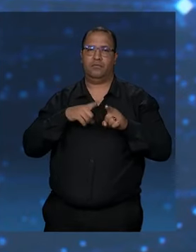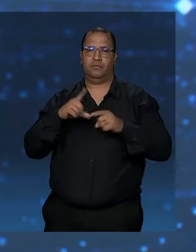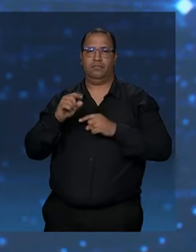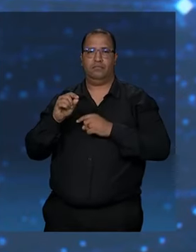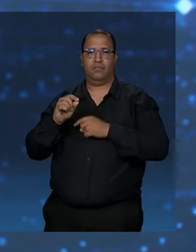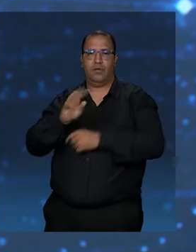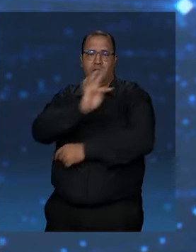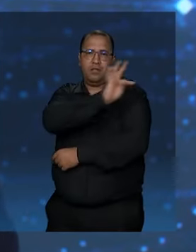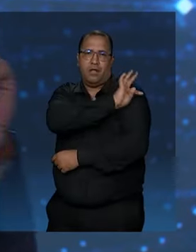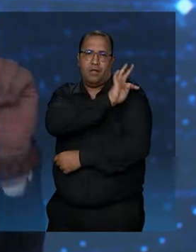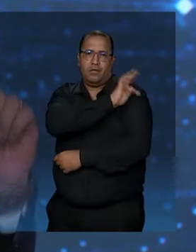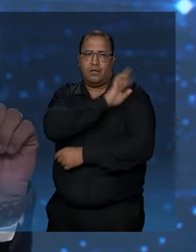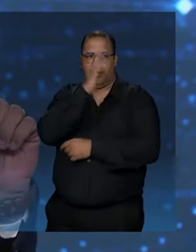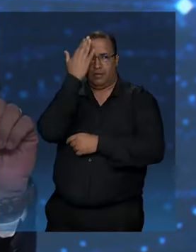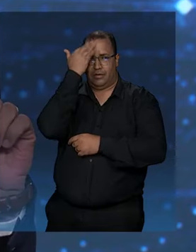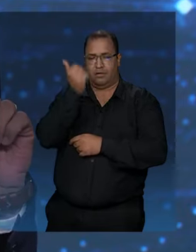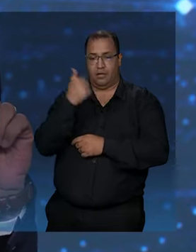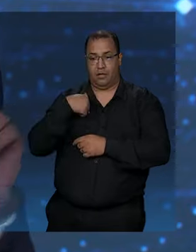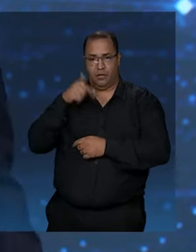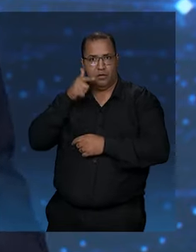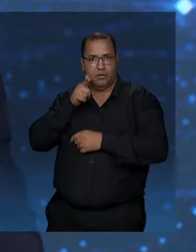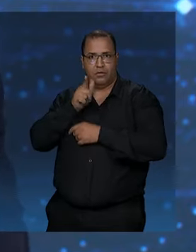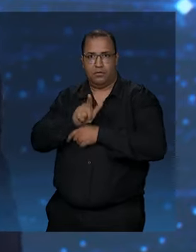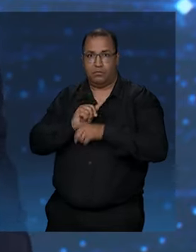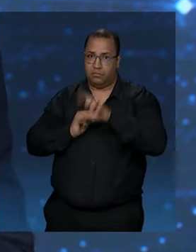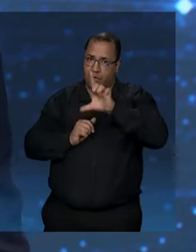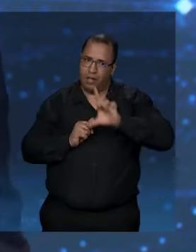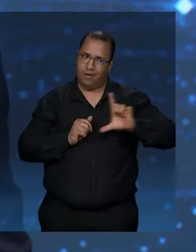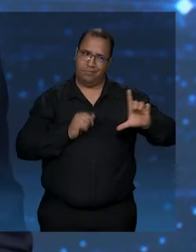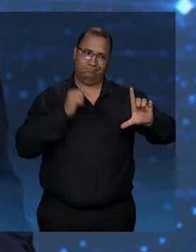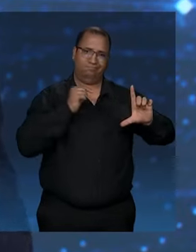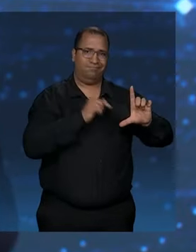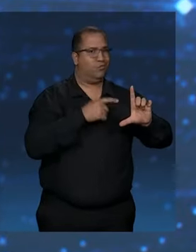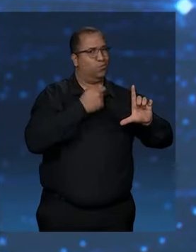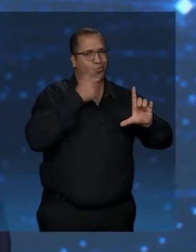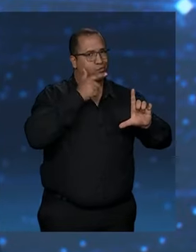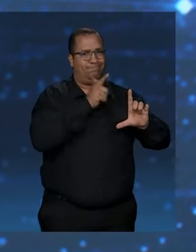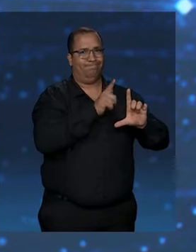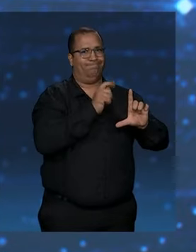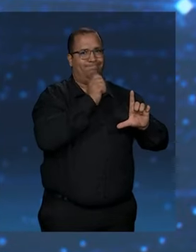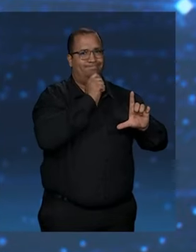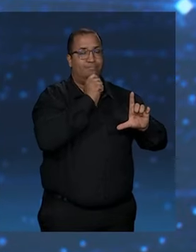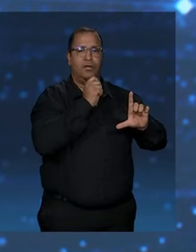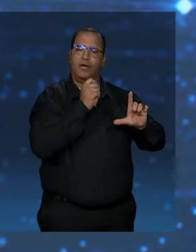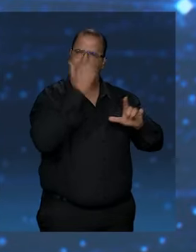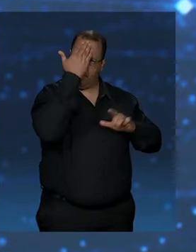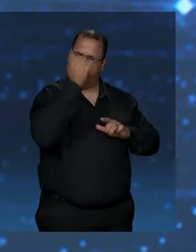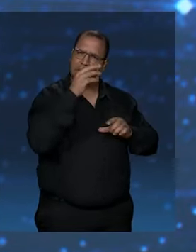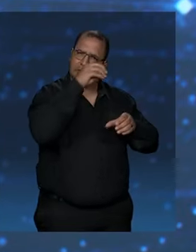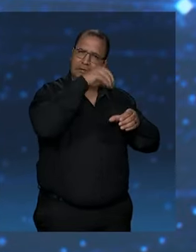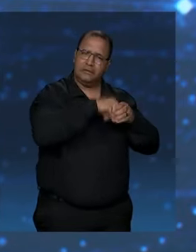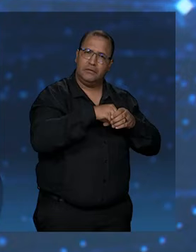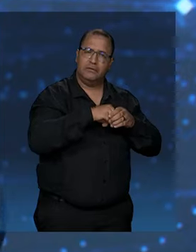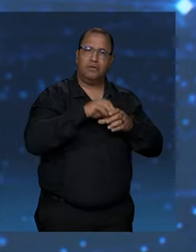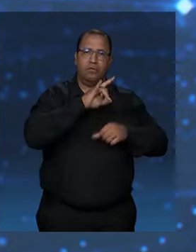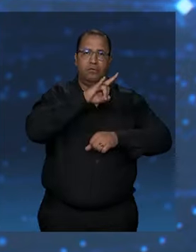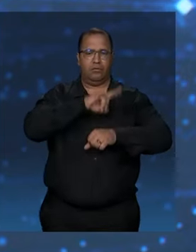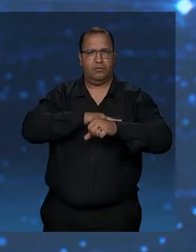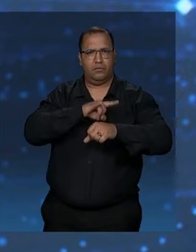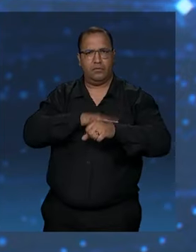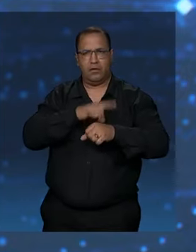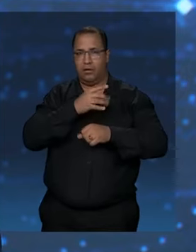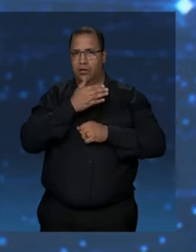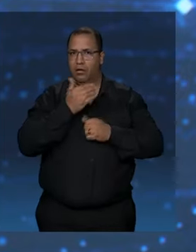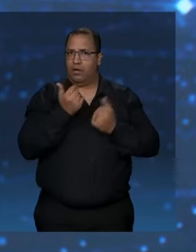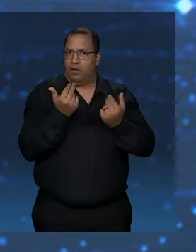terminais. Só não consegui fazer do setor leste, que vai ter que relicitar. Mas entra no terminal que eu fiz a reforma. O banheiro é igual o banheiro de